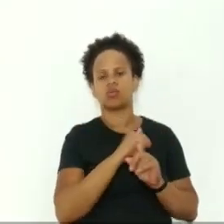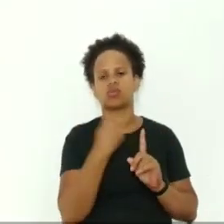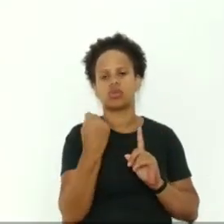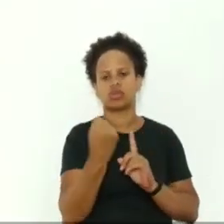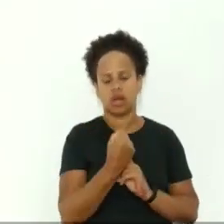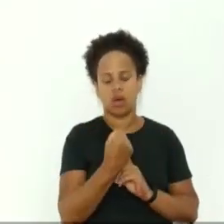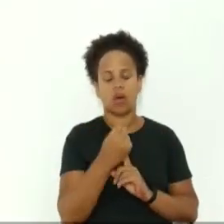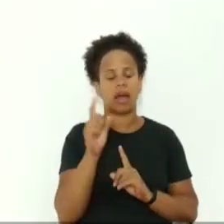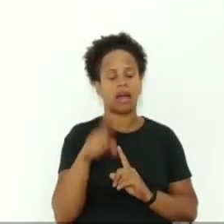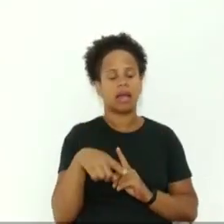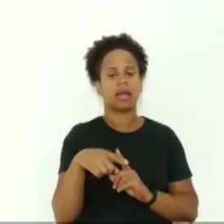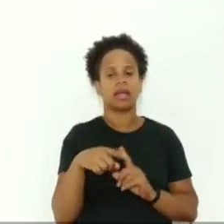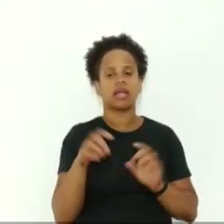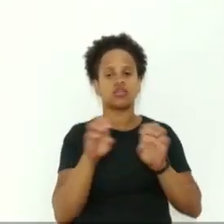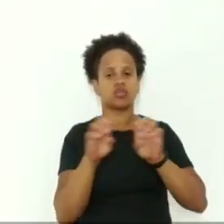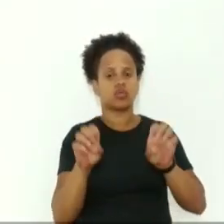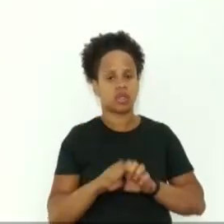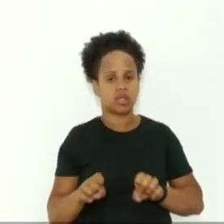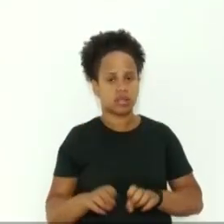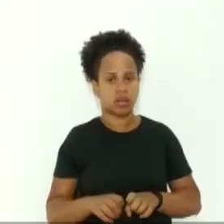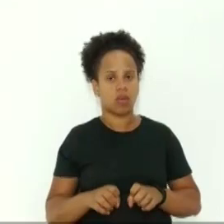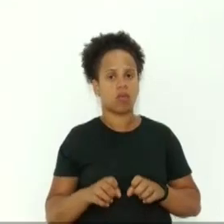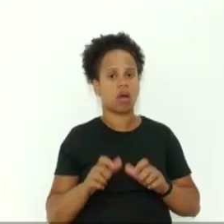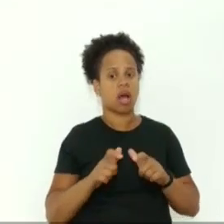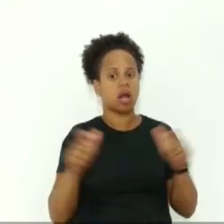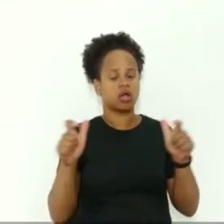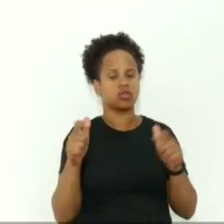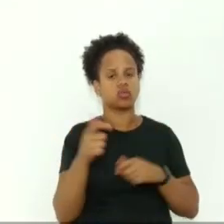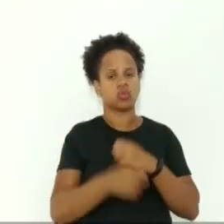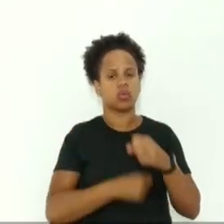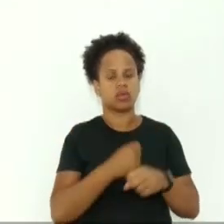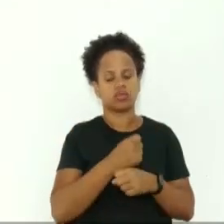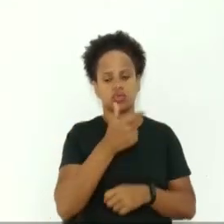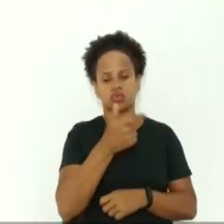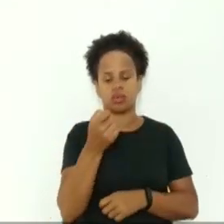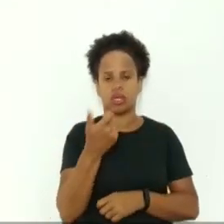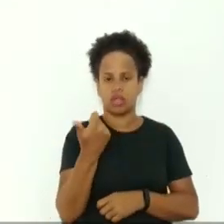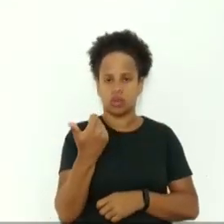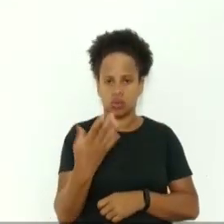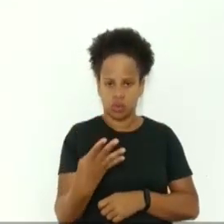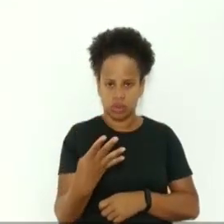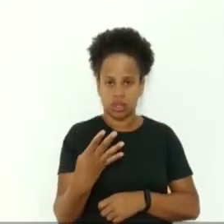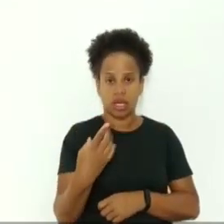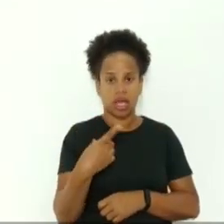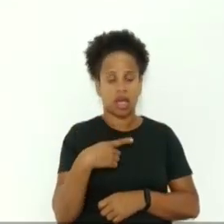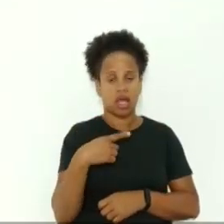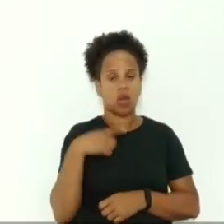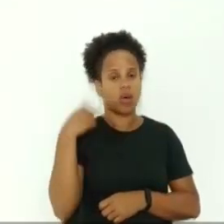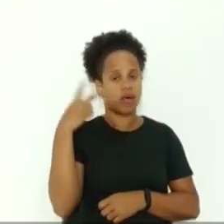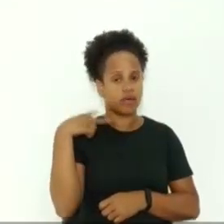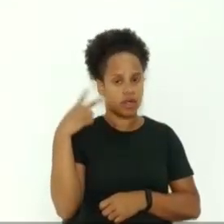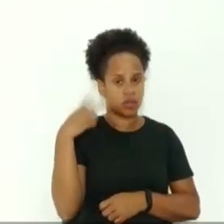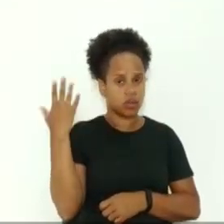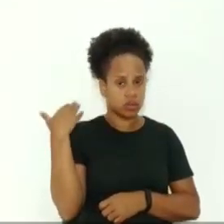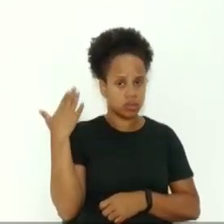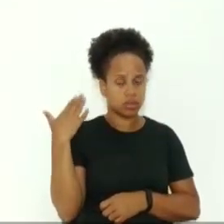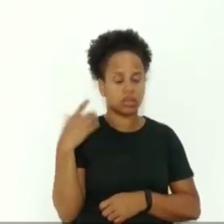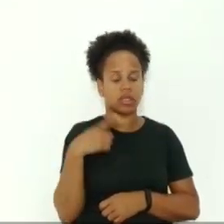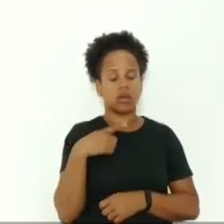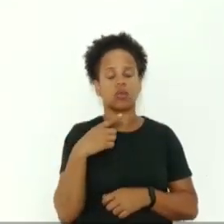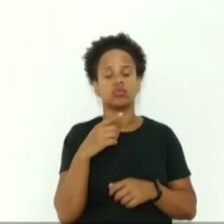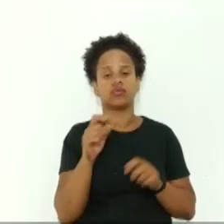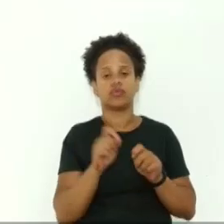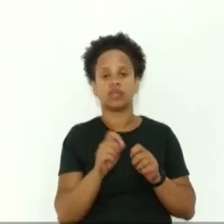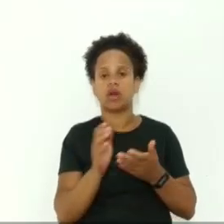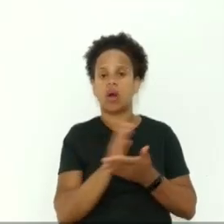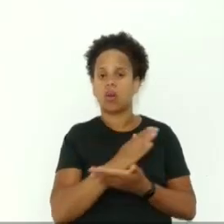grande reestruturação em 2014 e, naquela oportunidade, eu estava como vereadora e fiz algumas emendas para